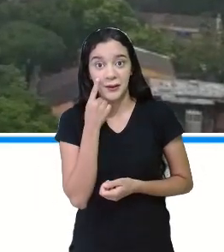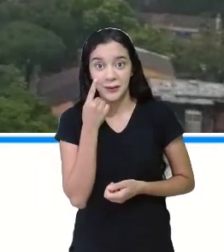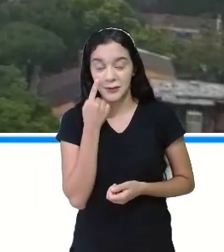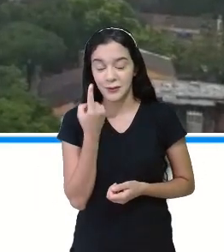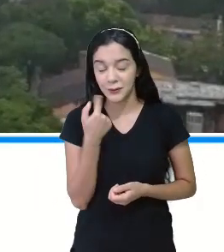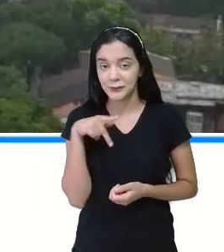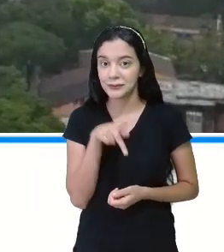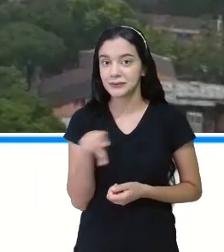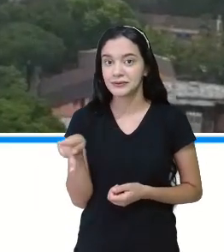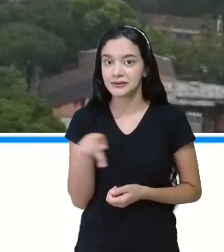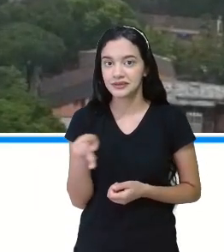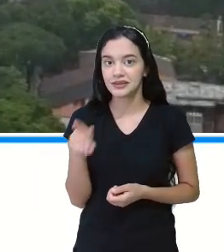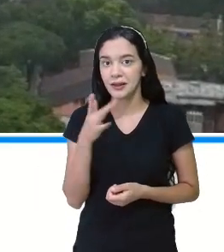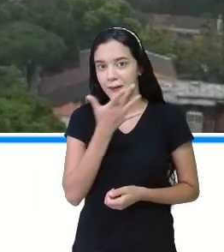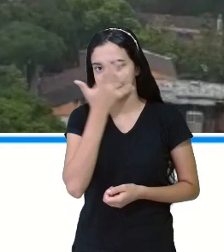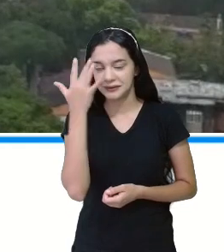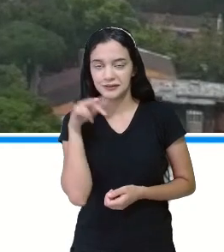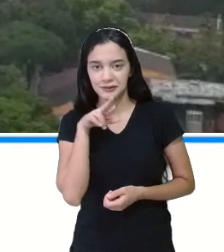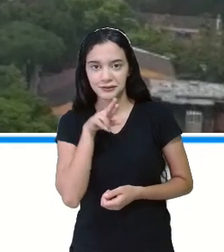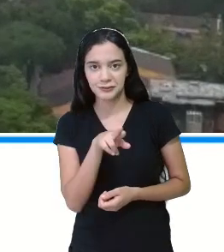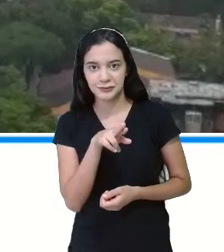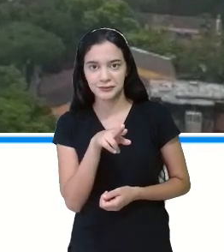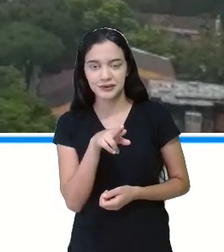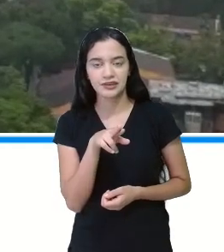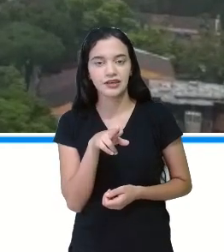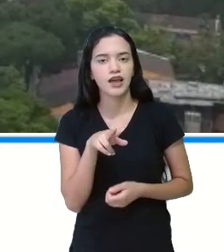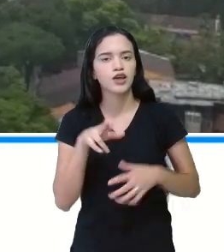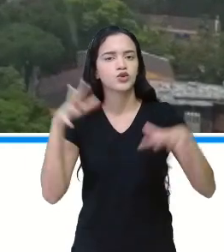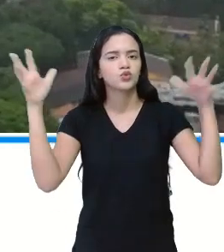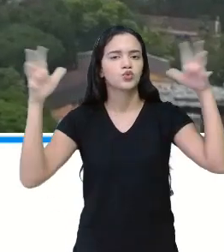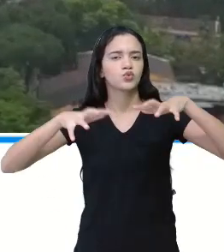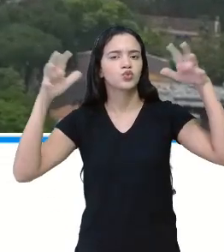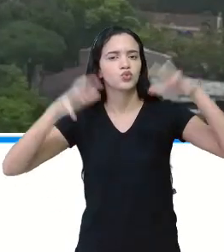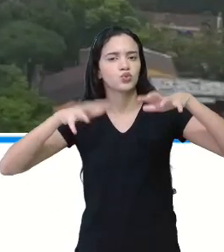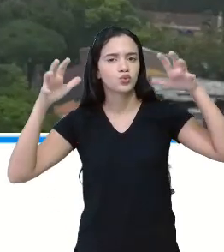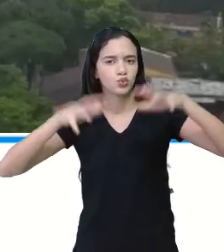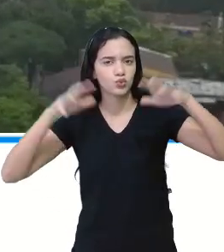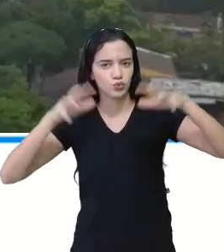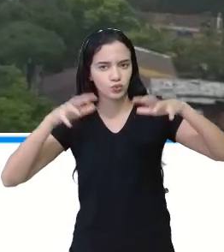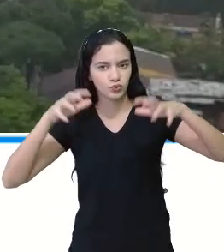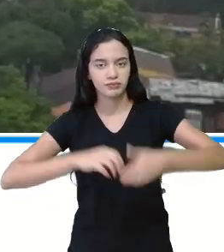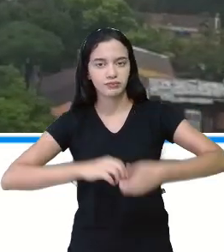Mauricéia, o pessoal aqui está respondendo que é o somzinho da chuva.